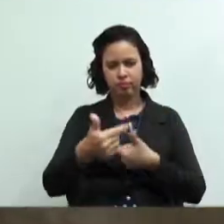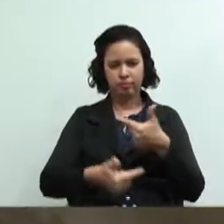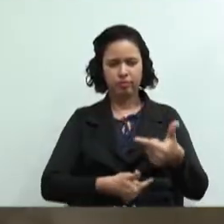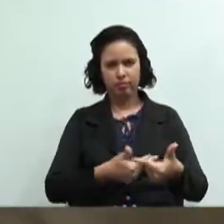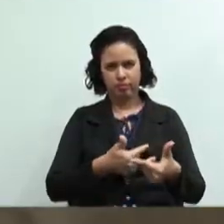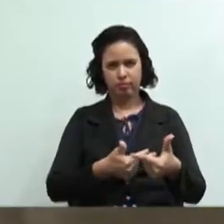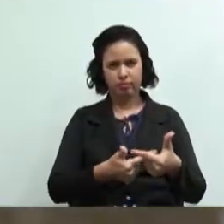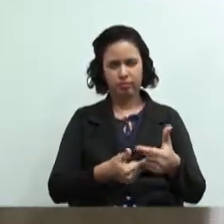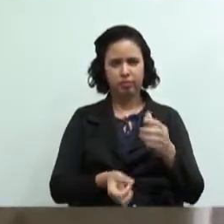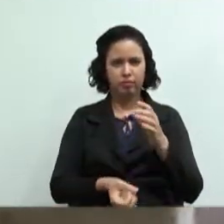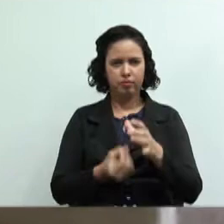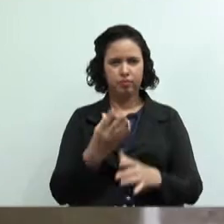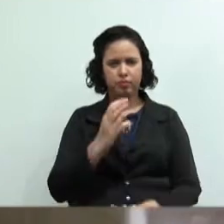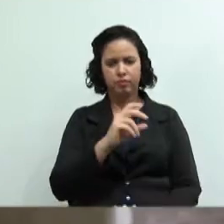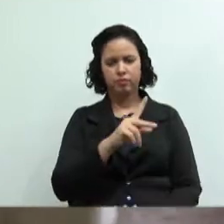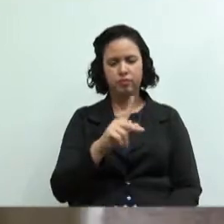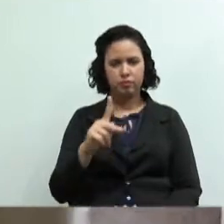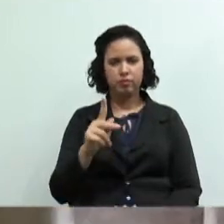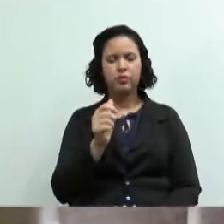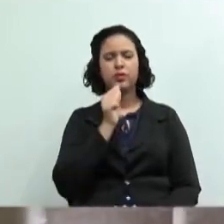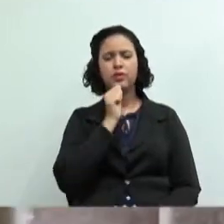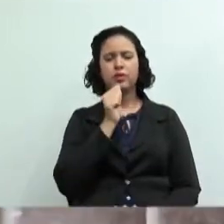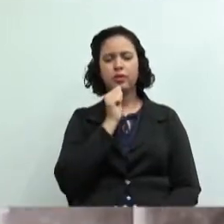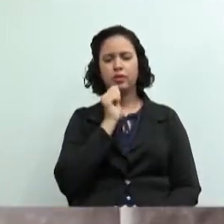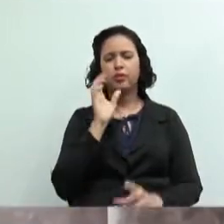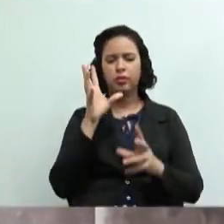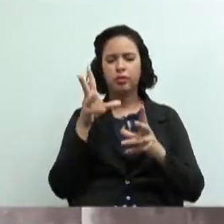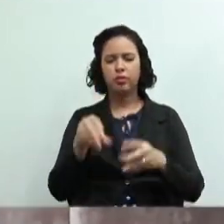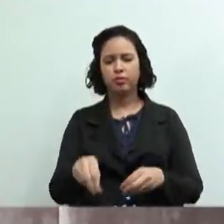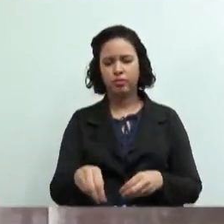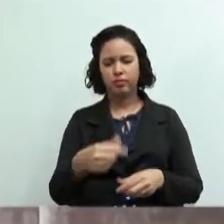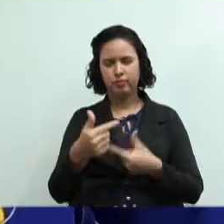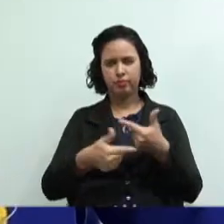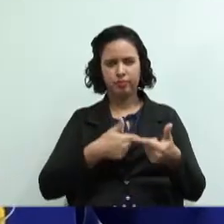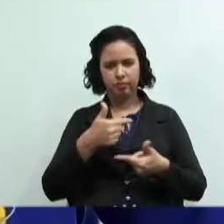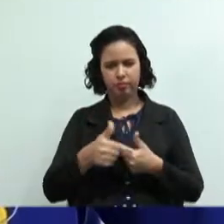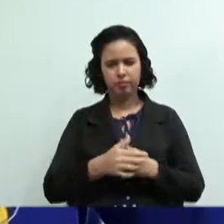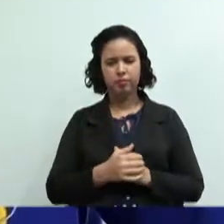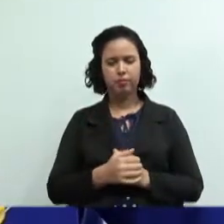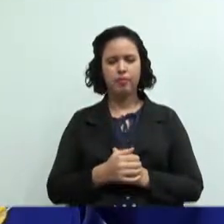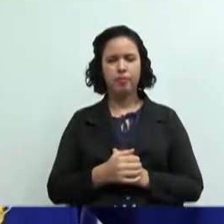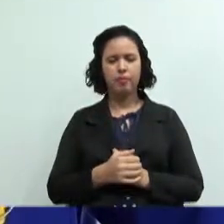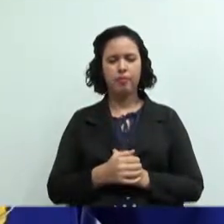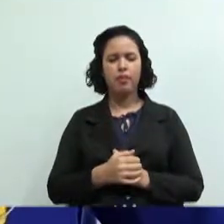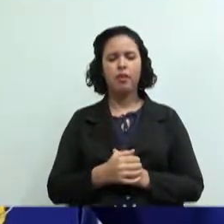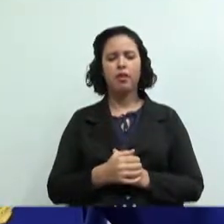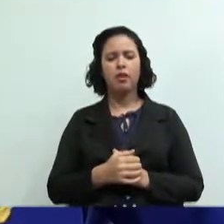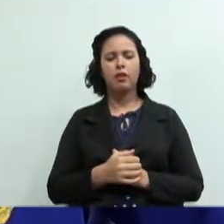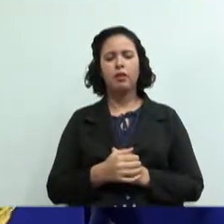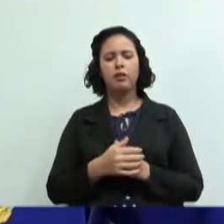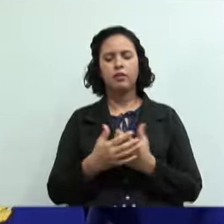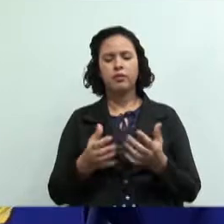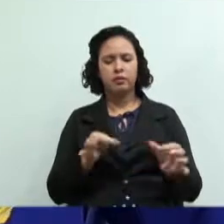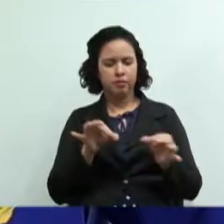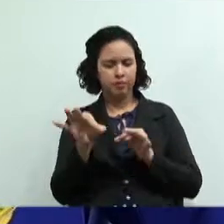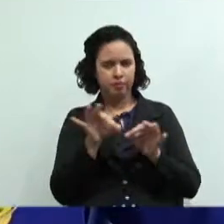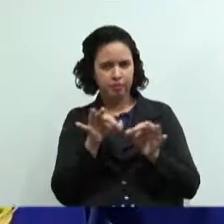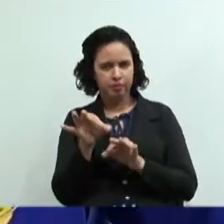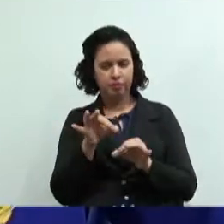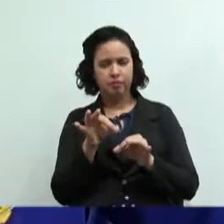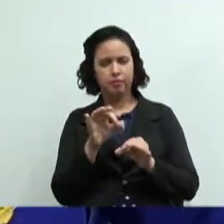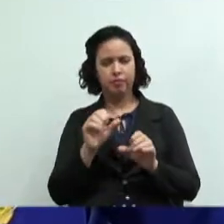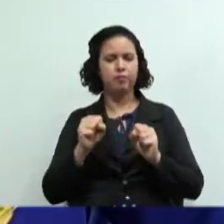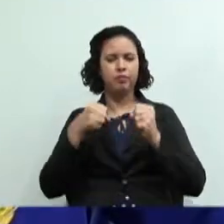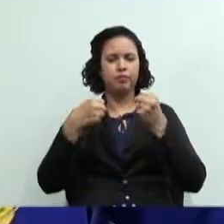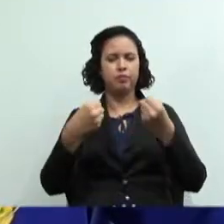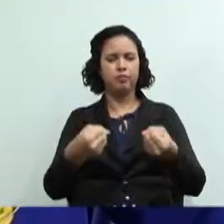cooperativa e não há proprietários que não trabalhem nela. As cooperativas do ramo da produção se organizam e se dedicam